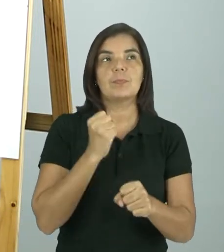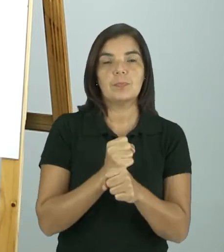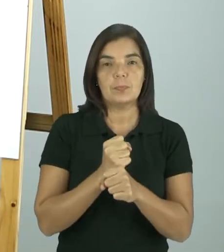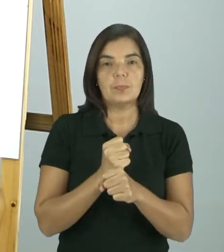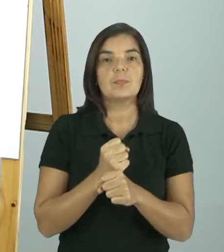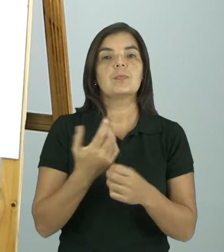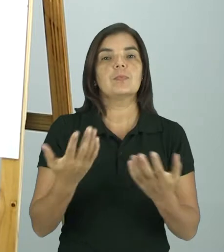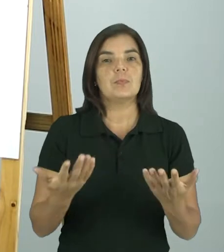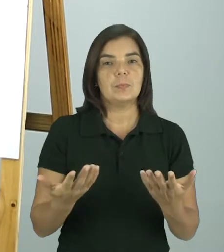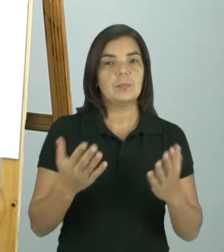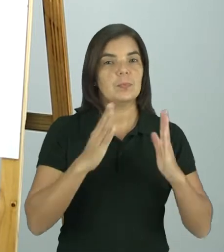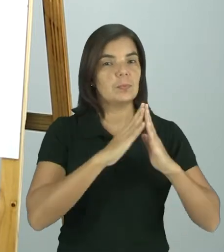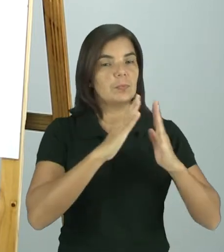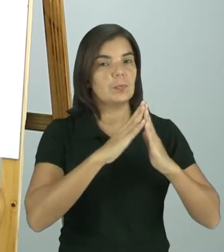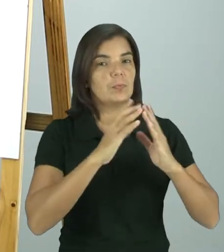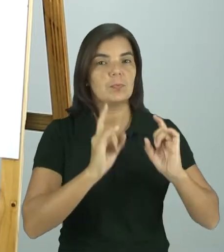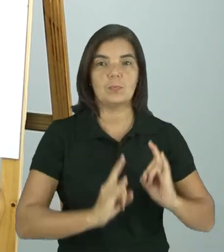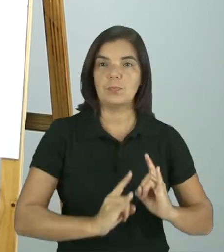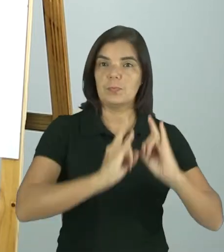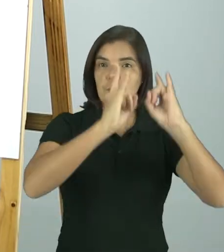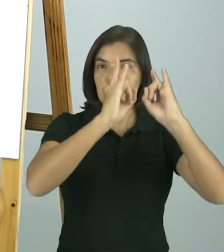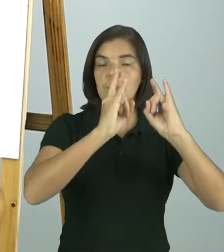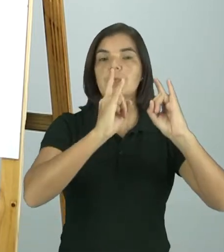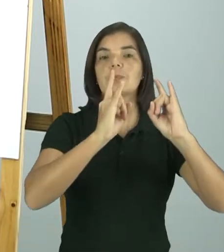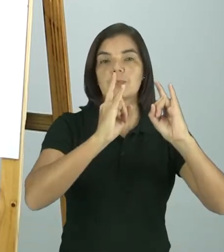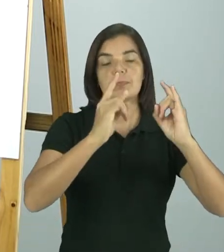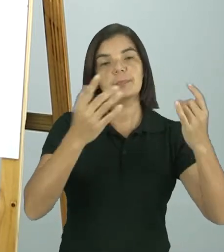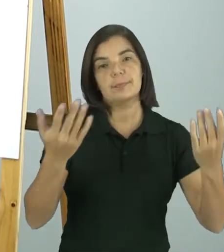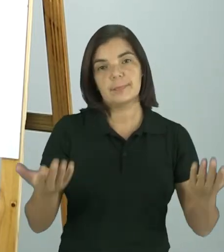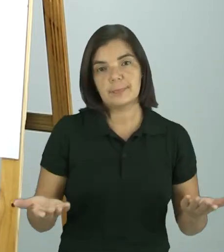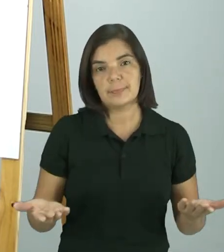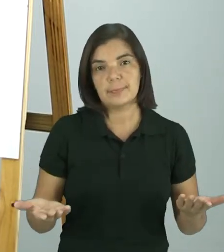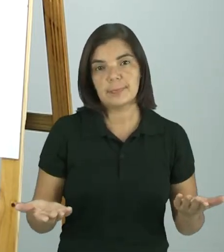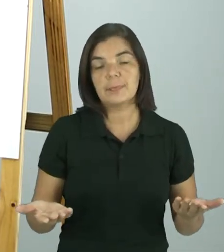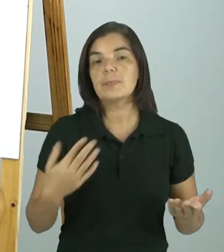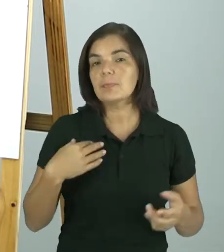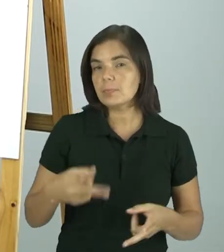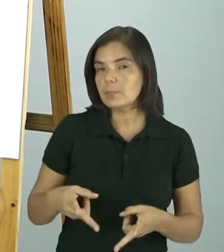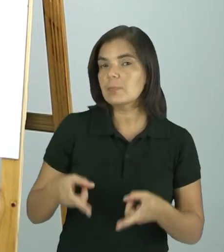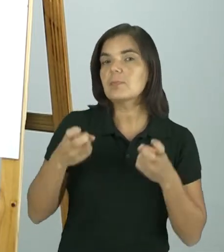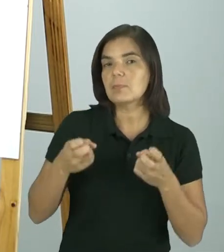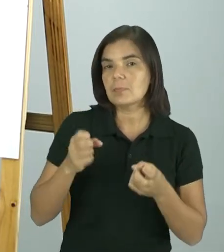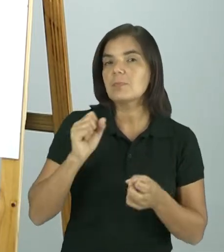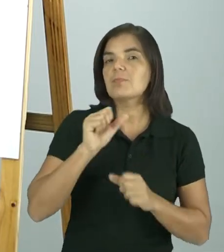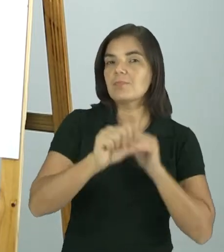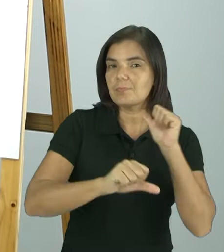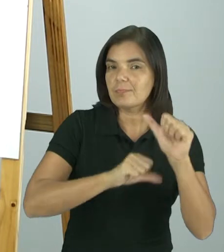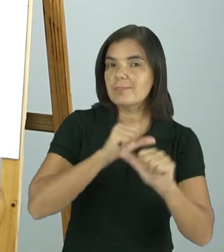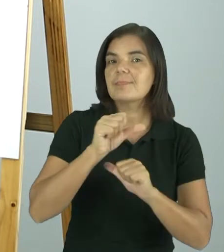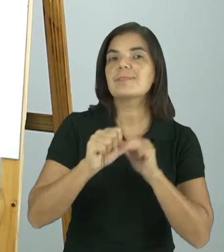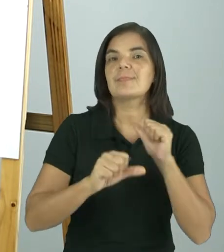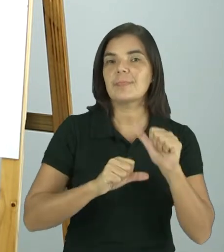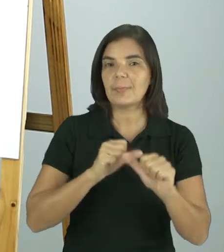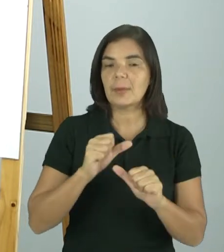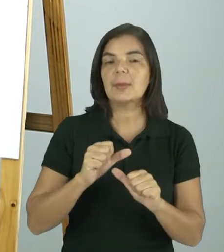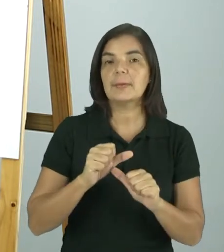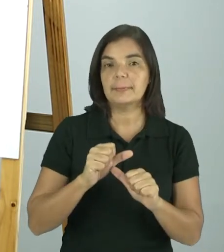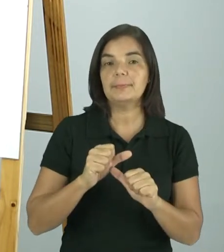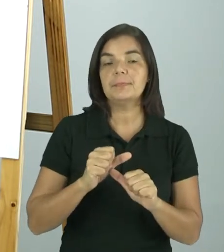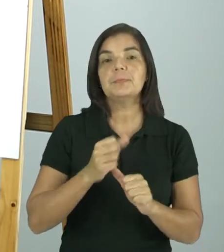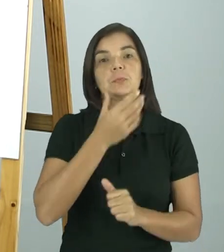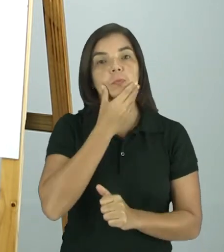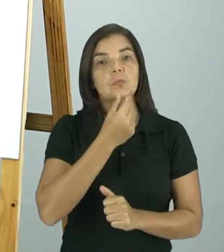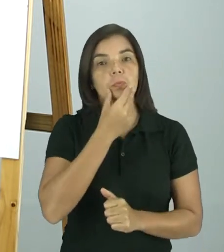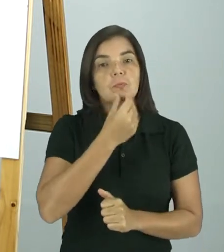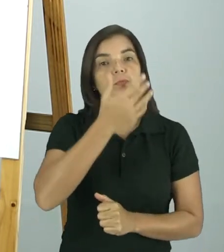Teve construções de casas, edifícios. Então, nós percebemos sim a transformação que o ser